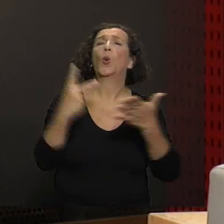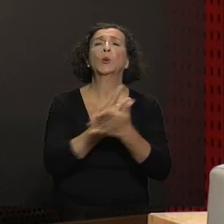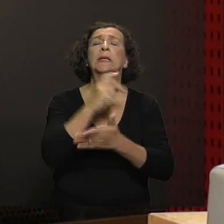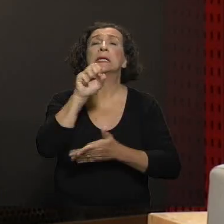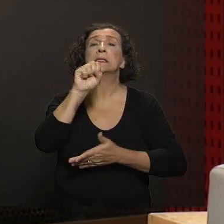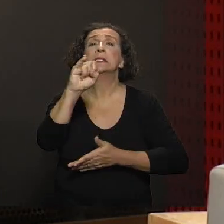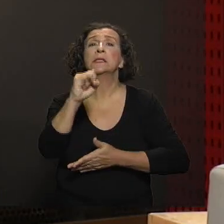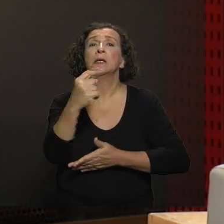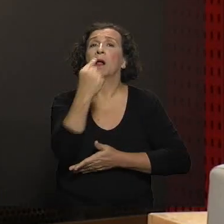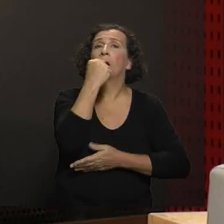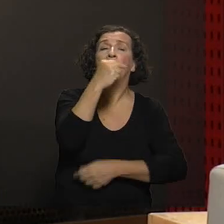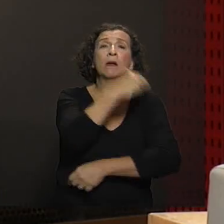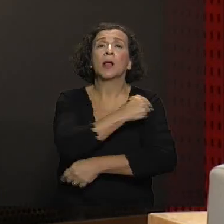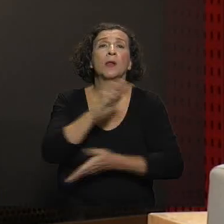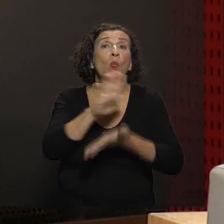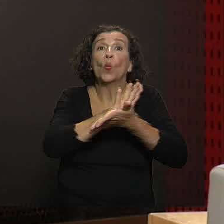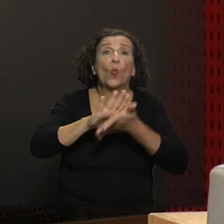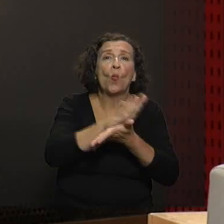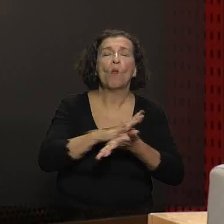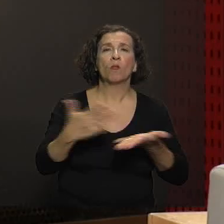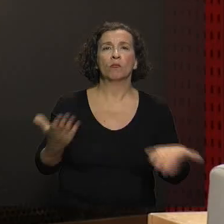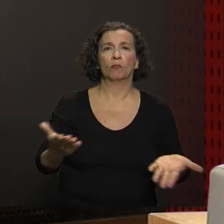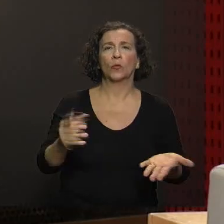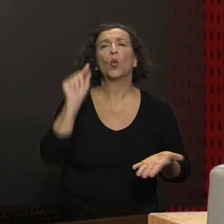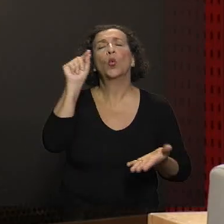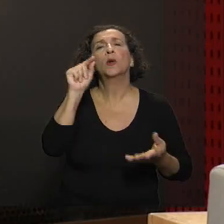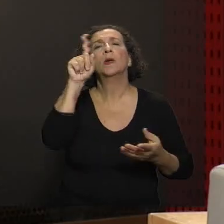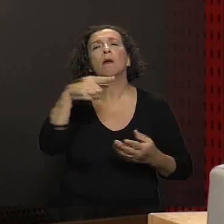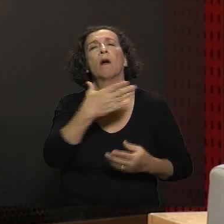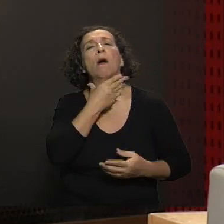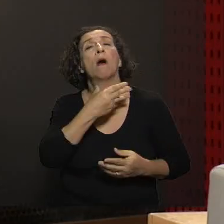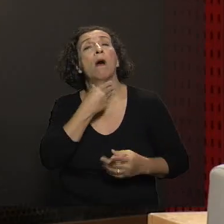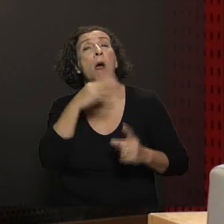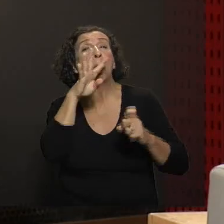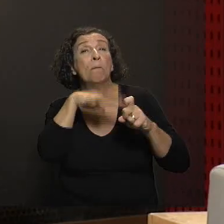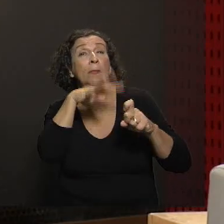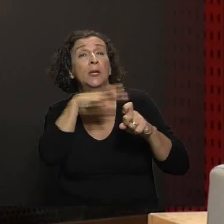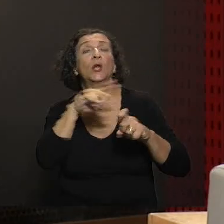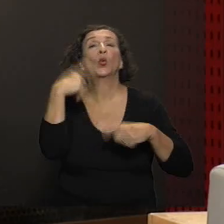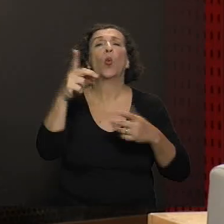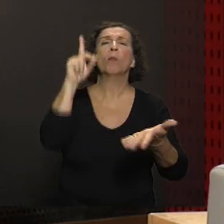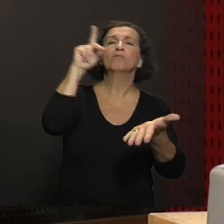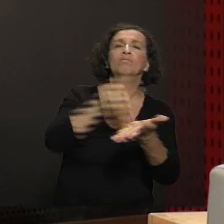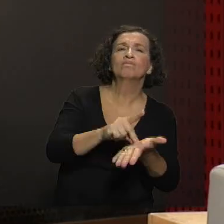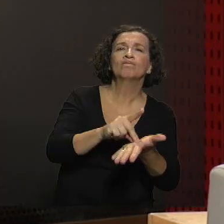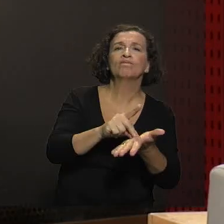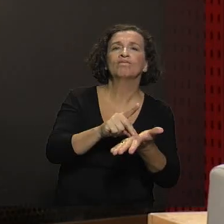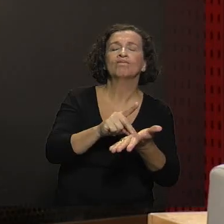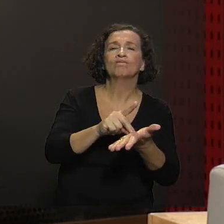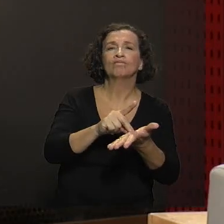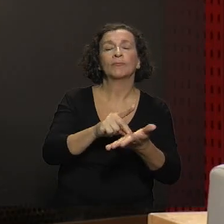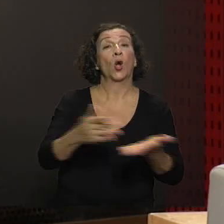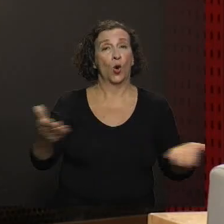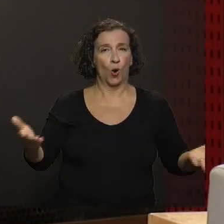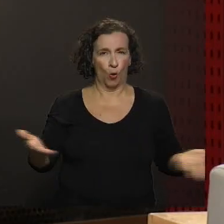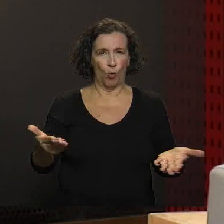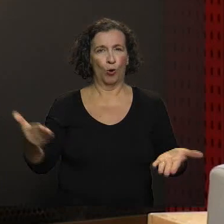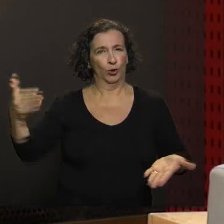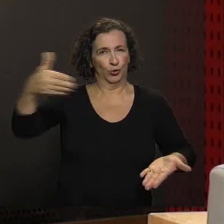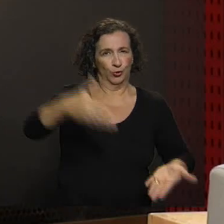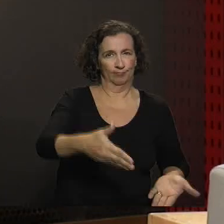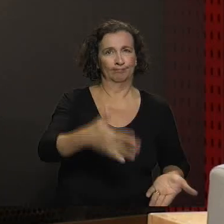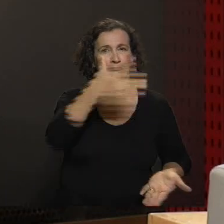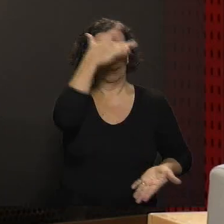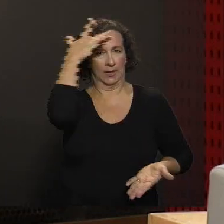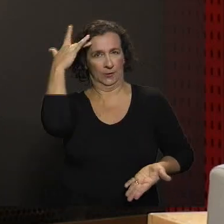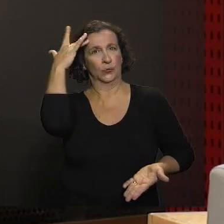da não vacinação? O que é mito e o que é fato nessa discussão? Quem conversa conosco sobre